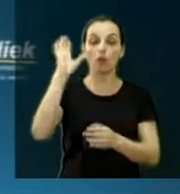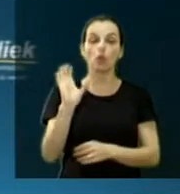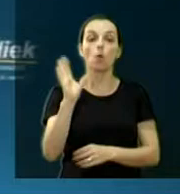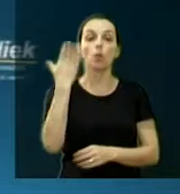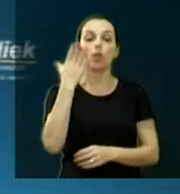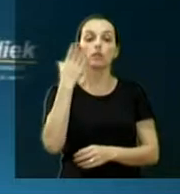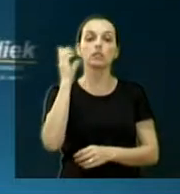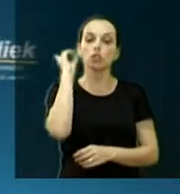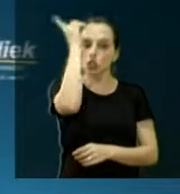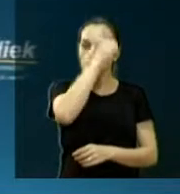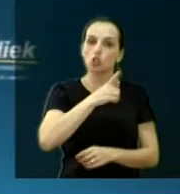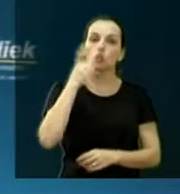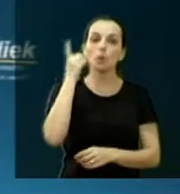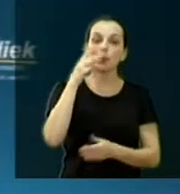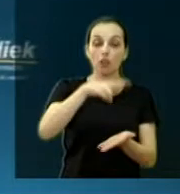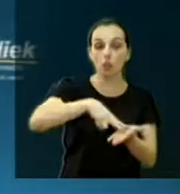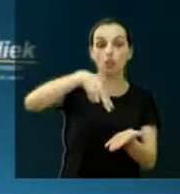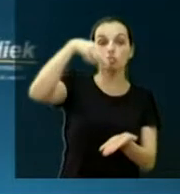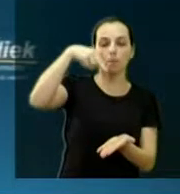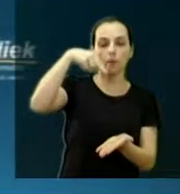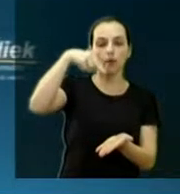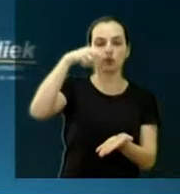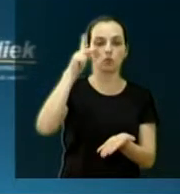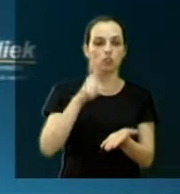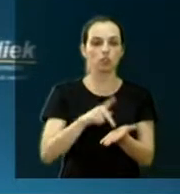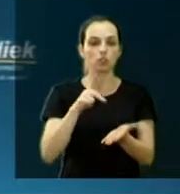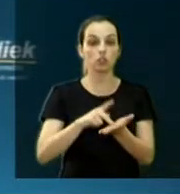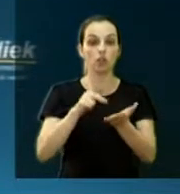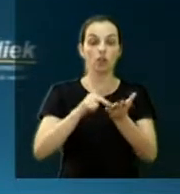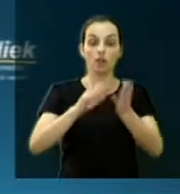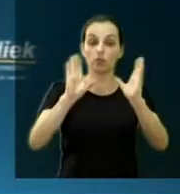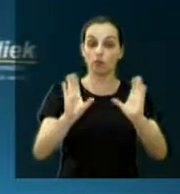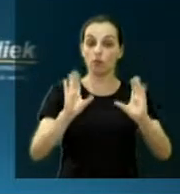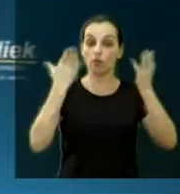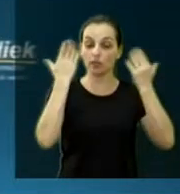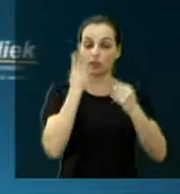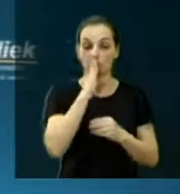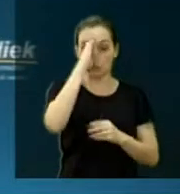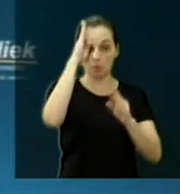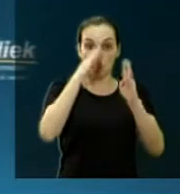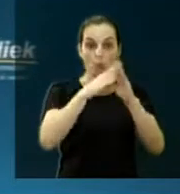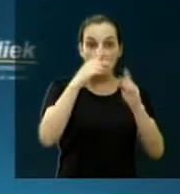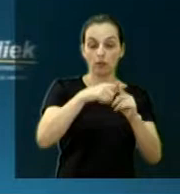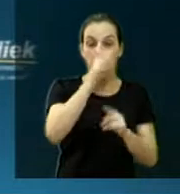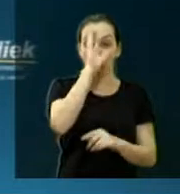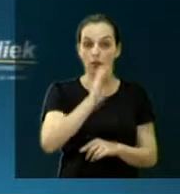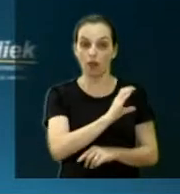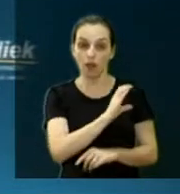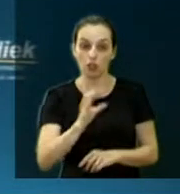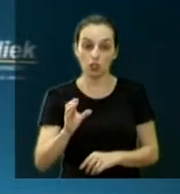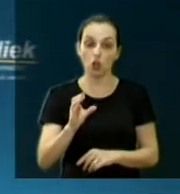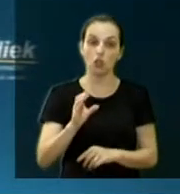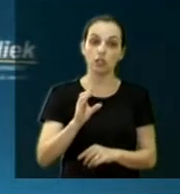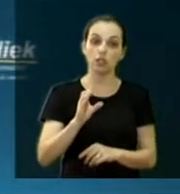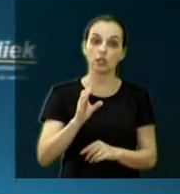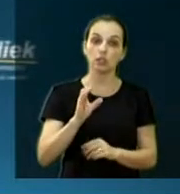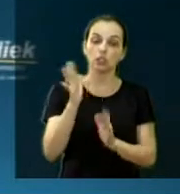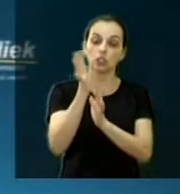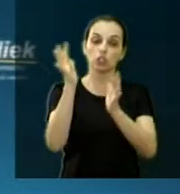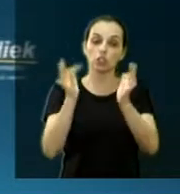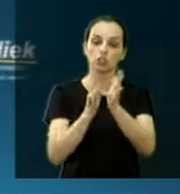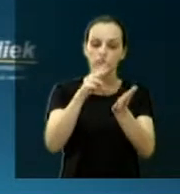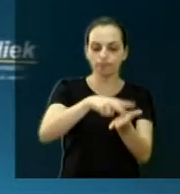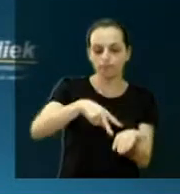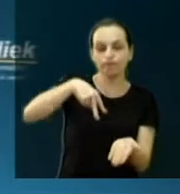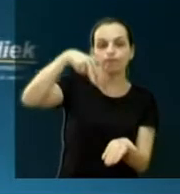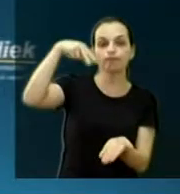E o domingo de Páscoa, o dia da ressurreição, é a festa em que Jesus se levanta da sepultura e vence a morte. É